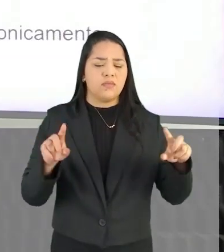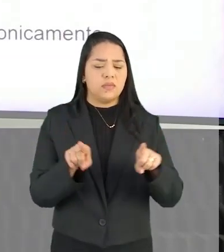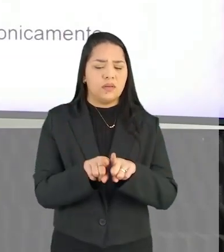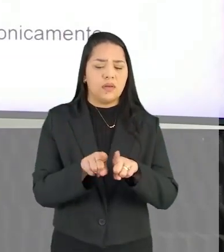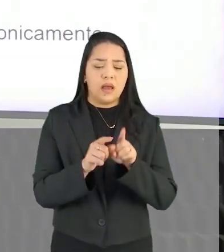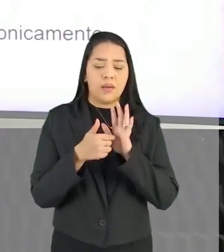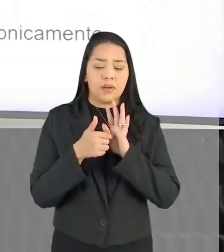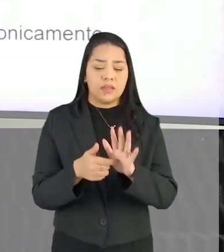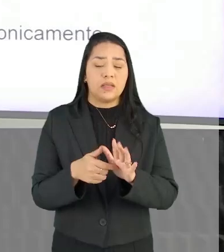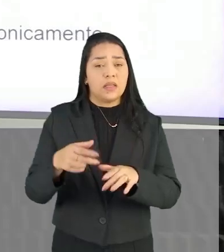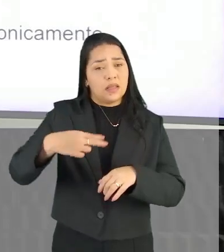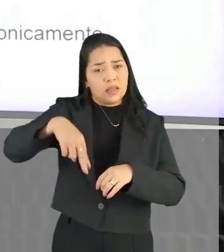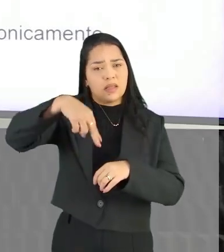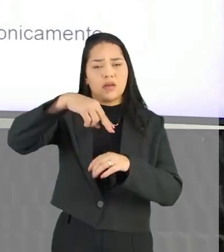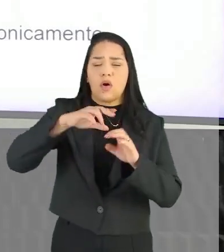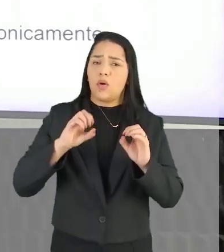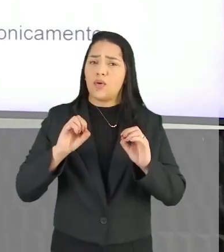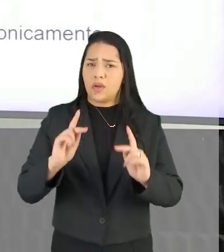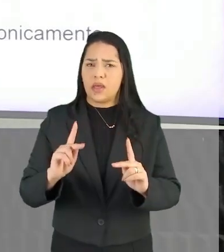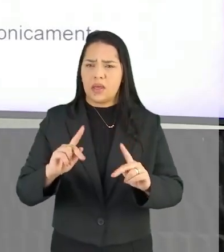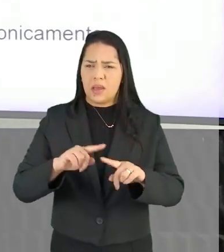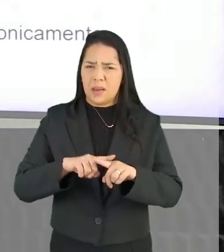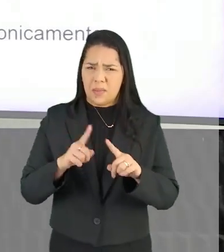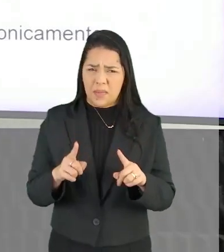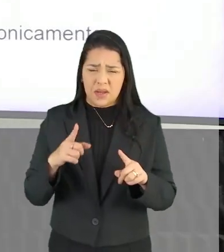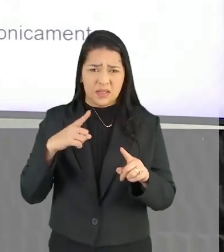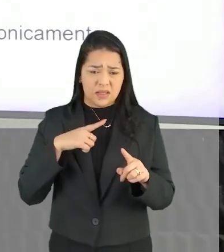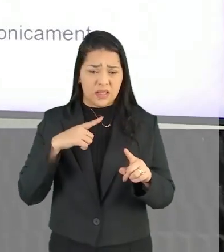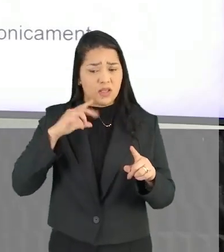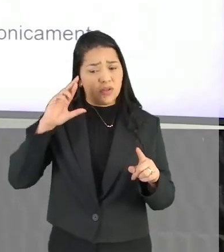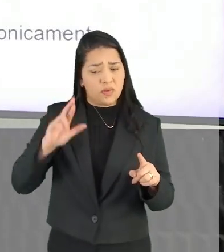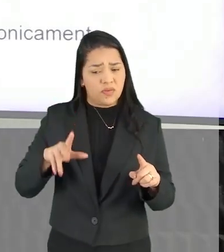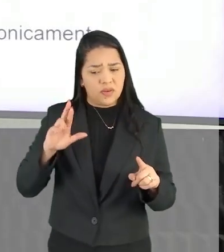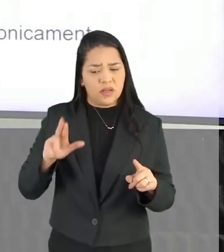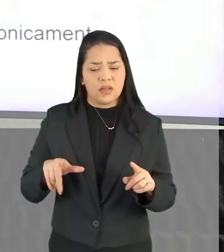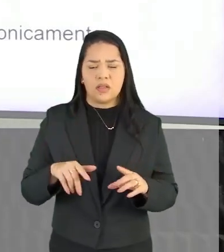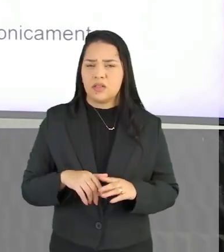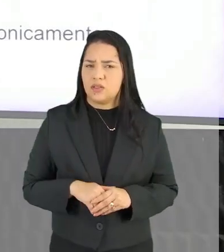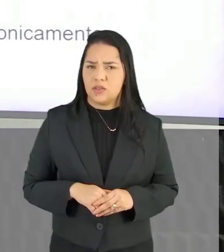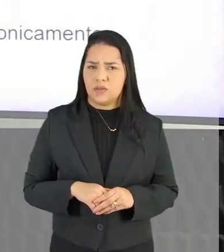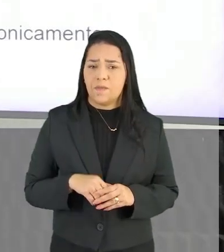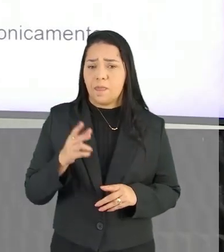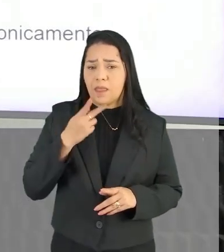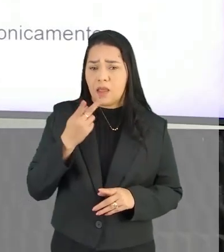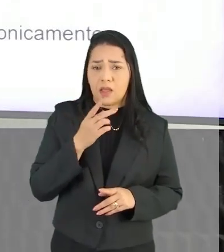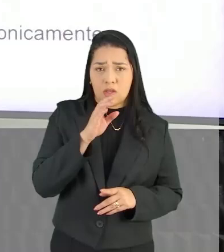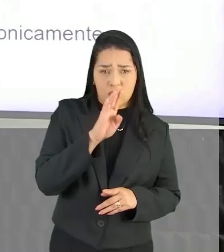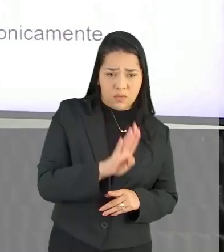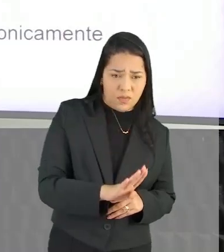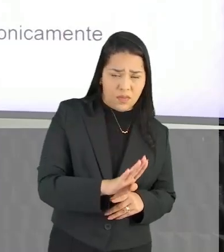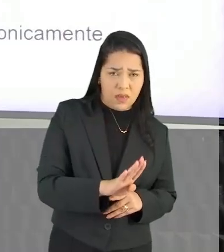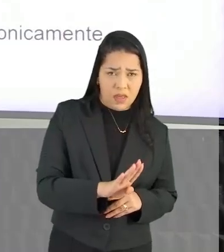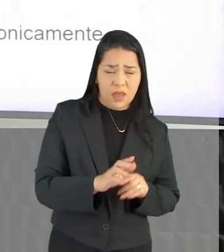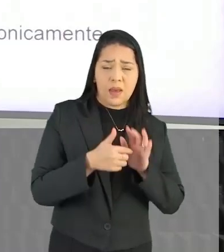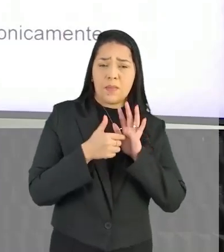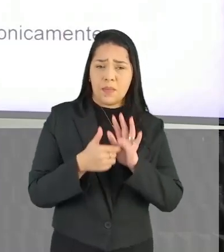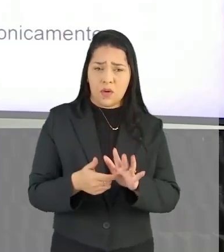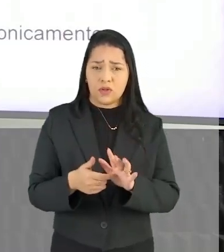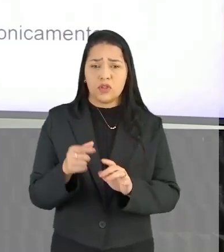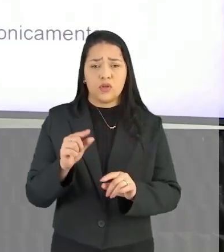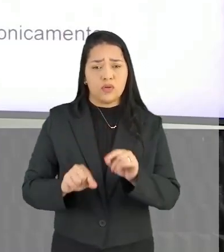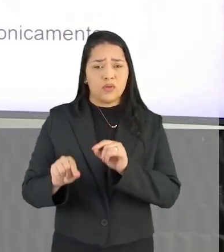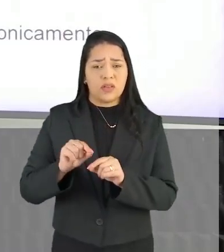apresentam a questão da nação Isso ok Mas só que ele traz algo diferente aqui Dizendo que o texto B Ele aborda isso